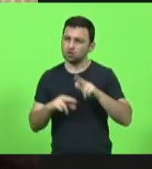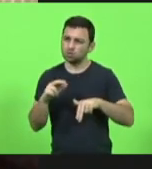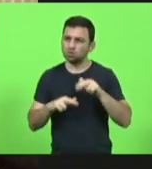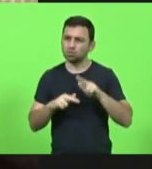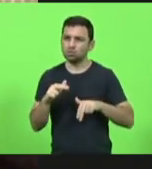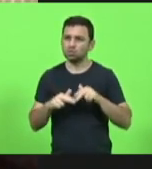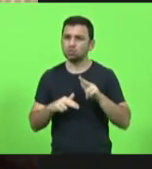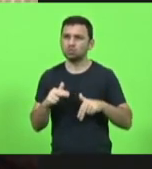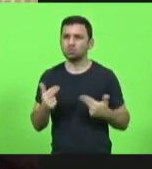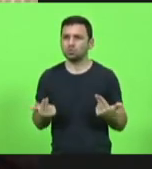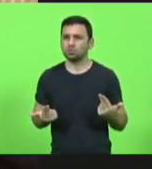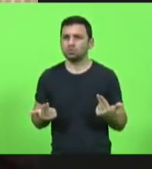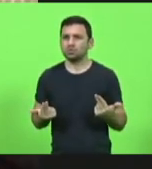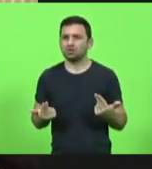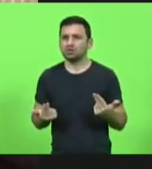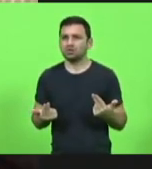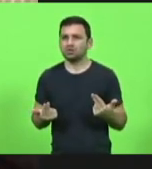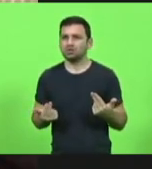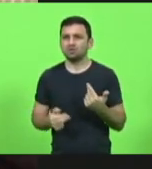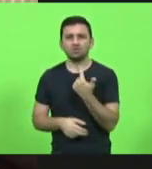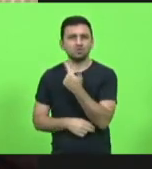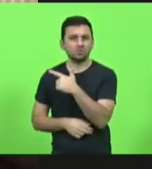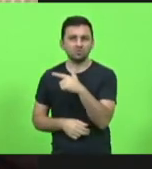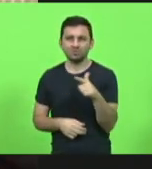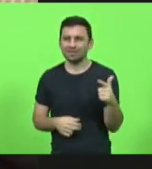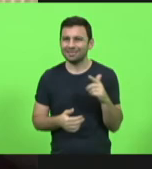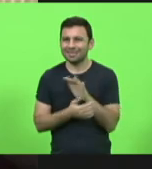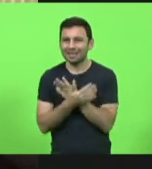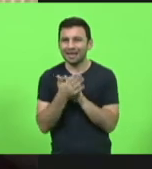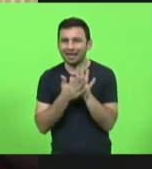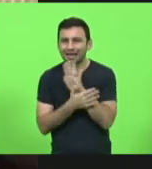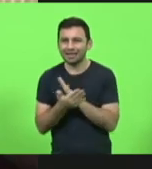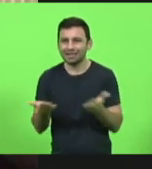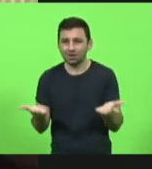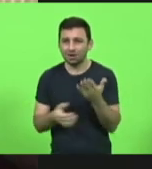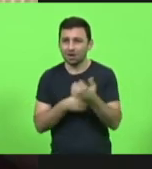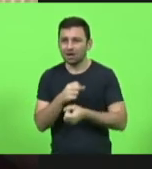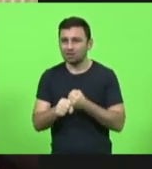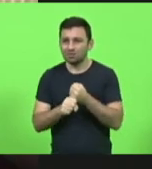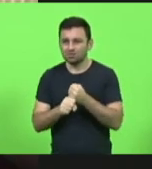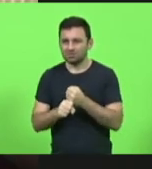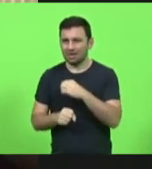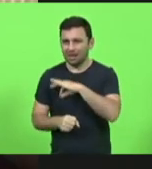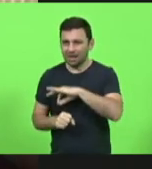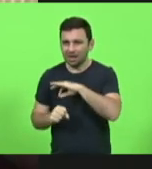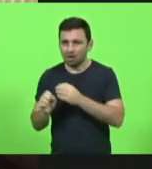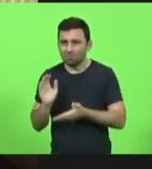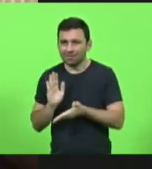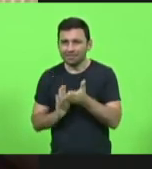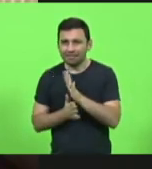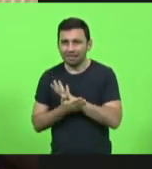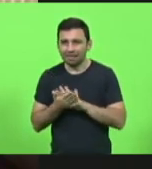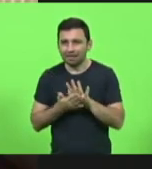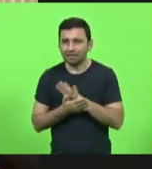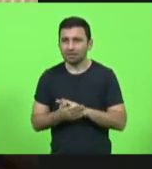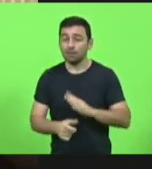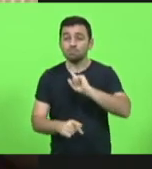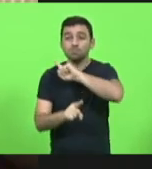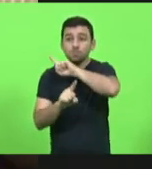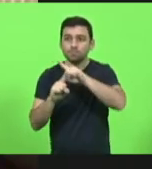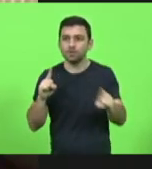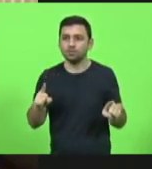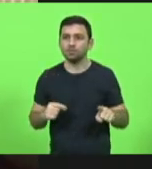Ninguém vai fazer nada este ano de aumento salarial. É proibido.